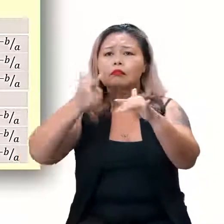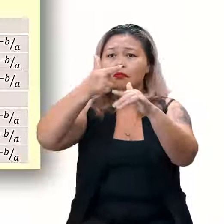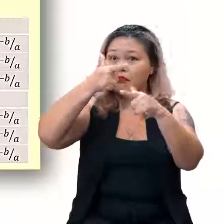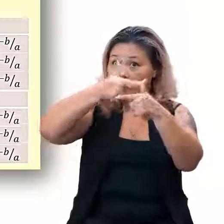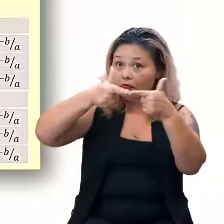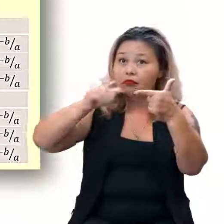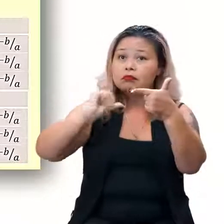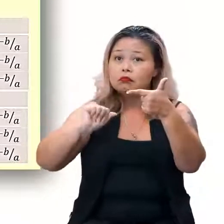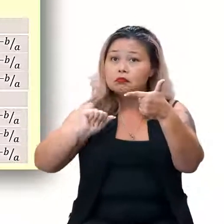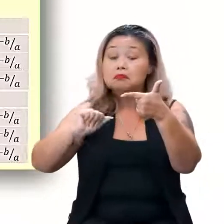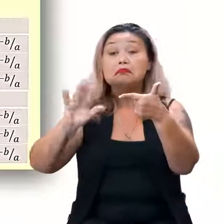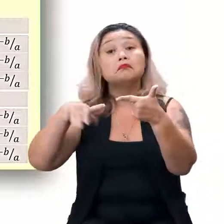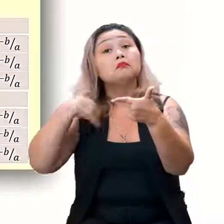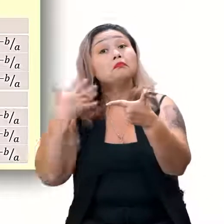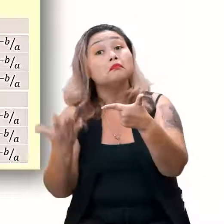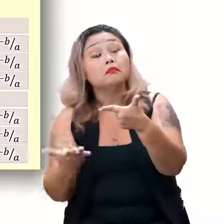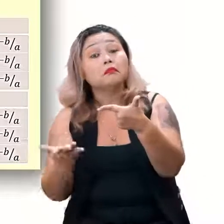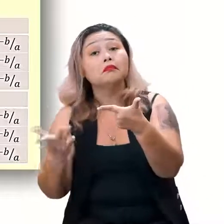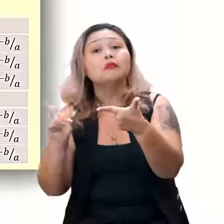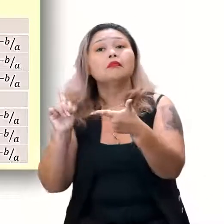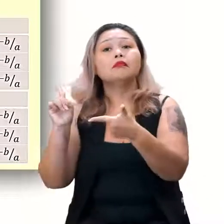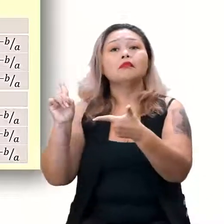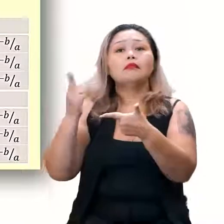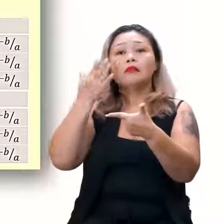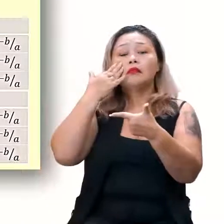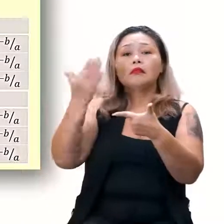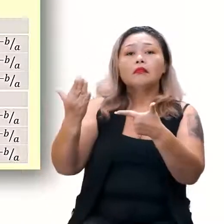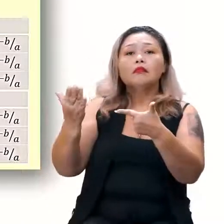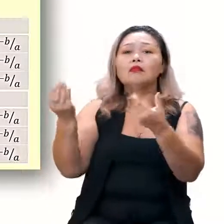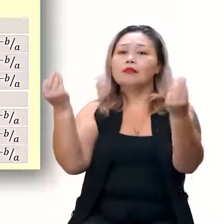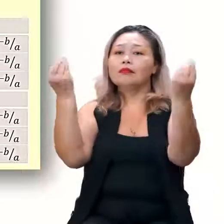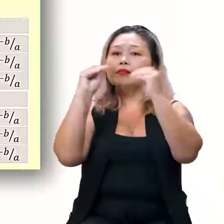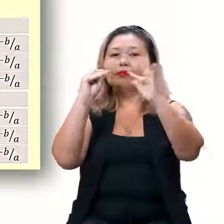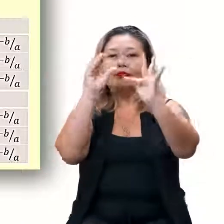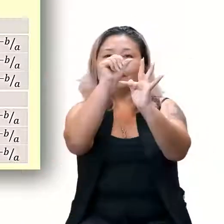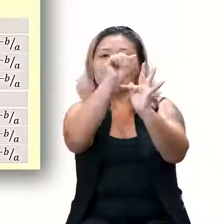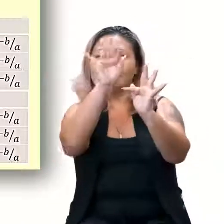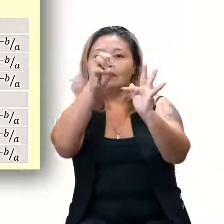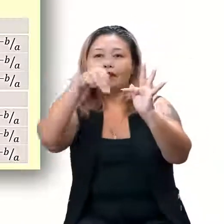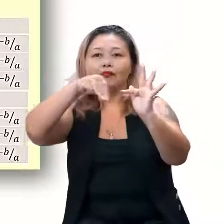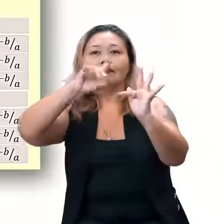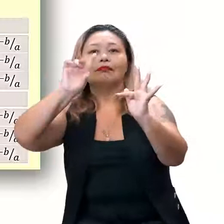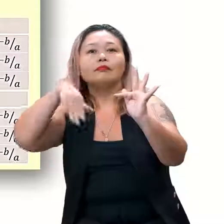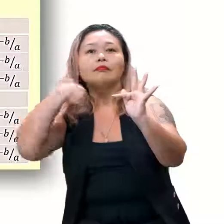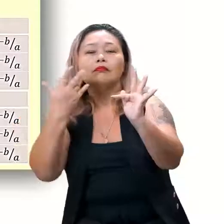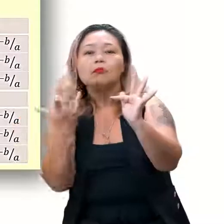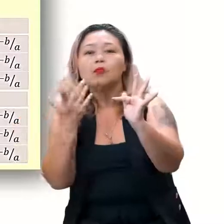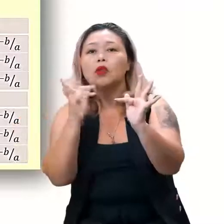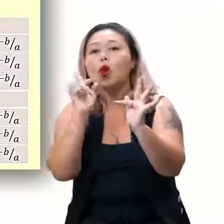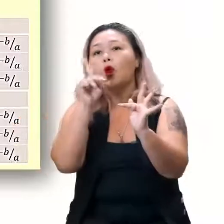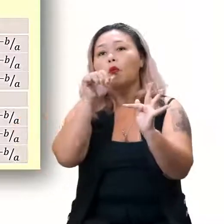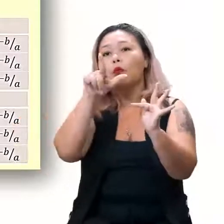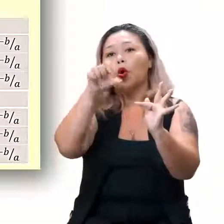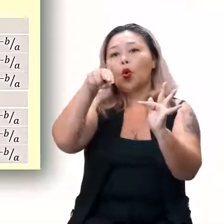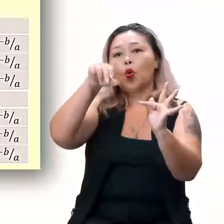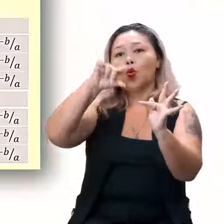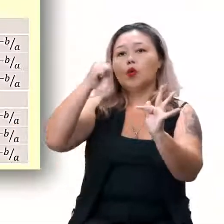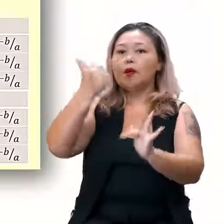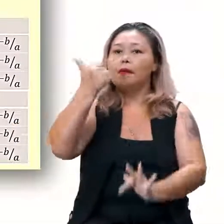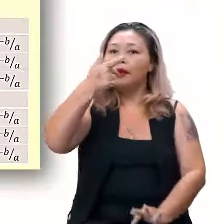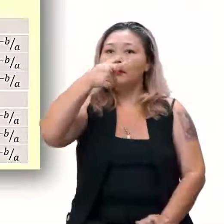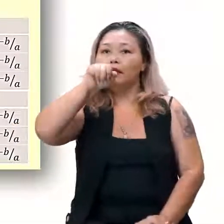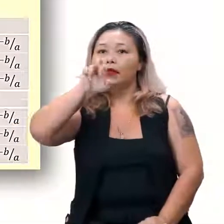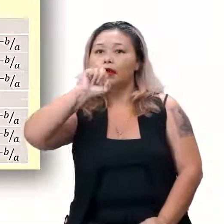É isso mesmo. E aqui, de cara, ela já coloca o nome, né? Função afim ou função polinomial do primeiro grau.